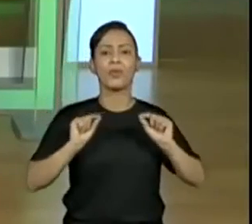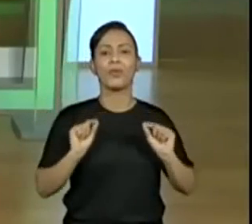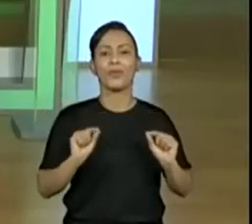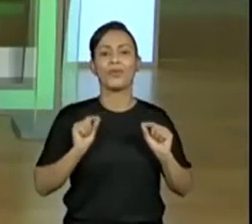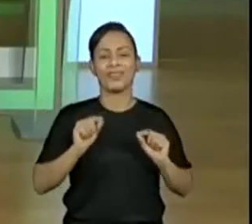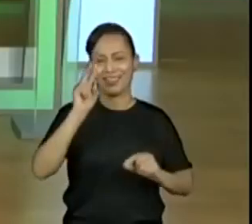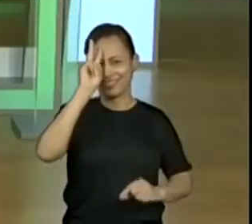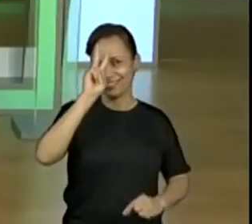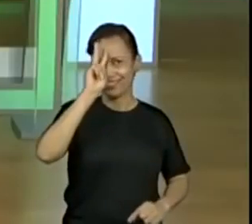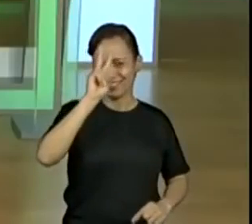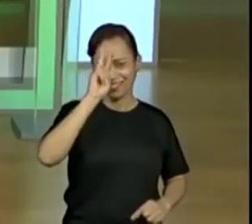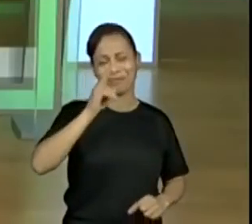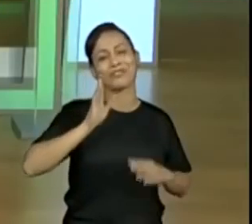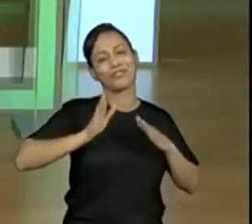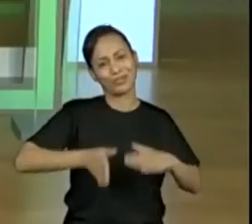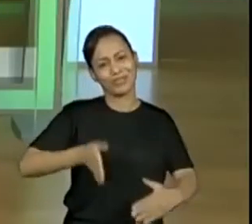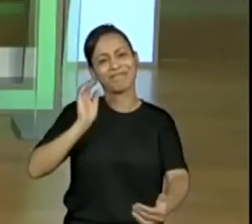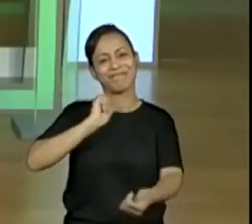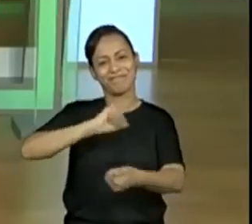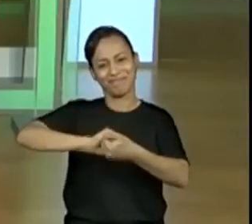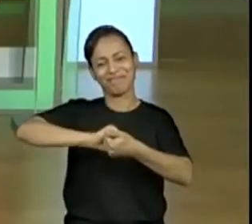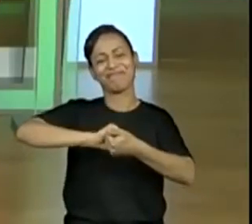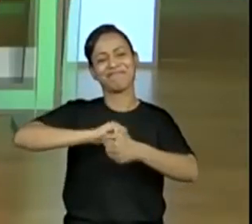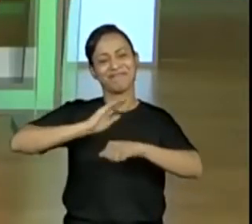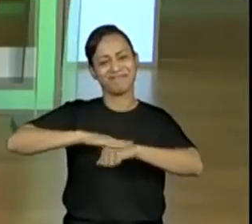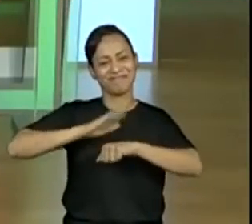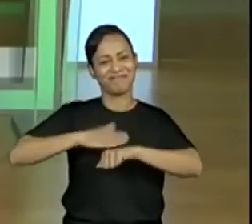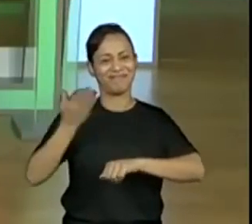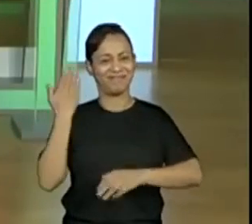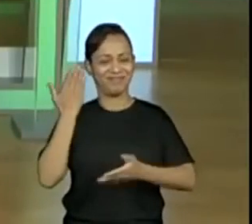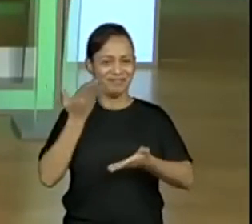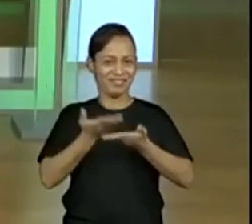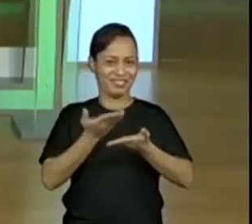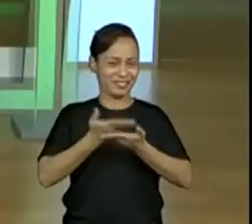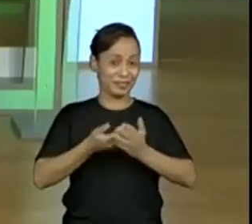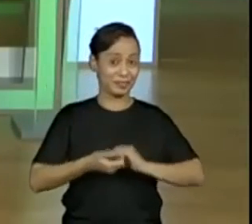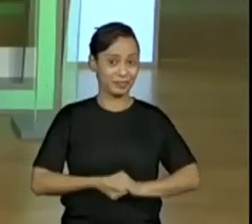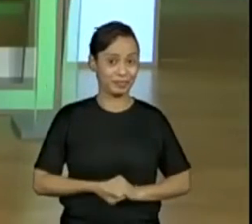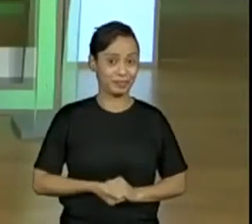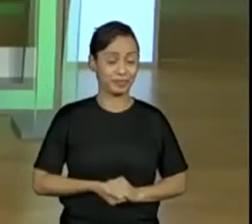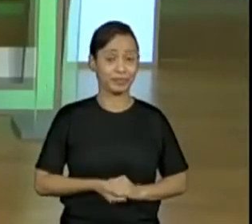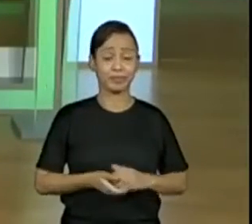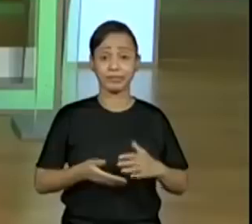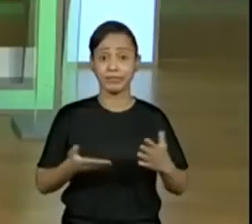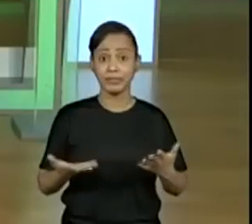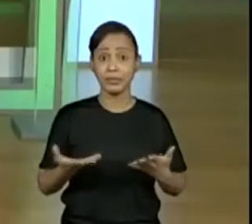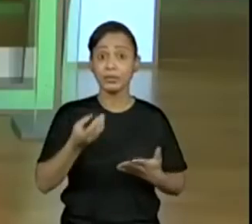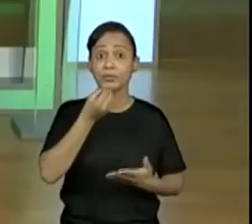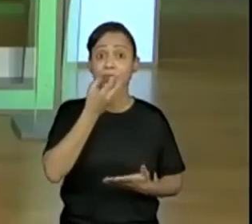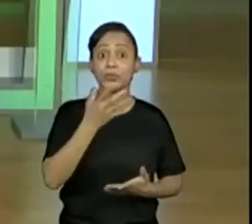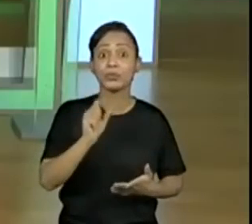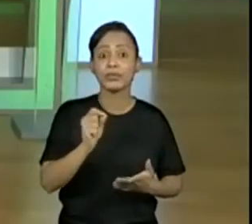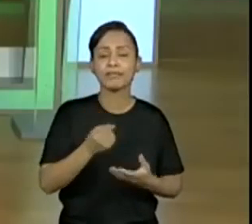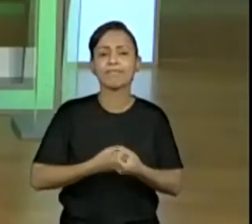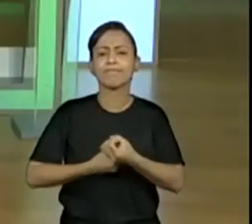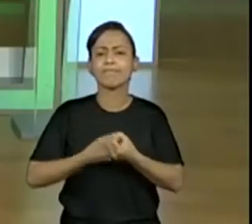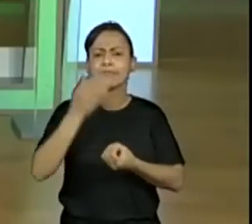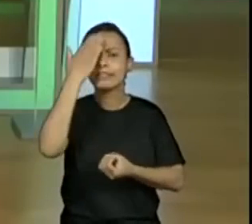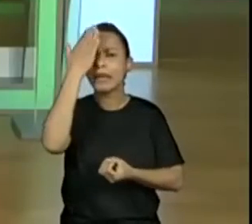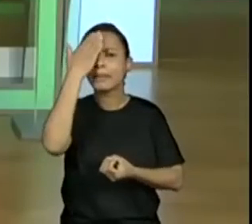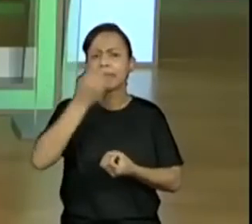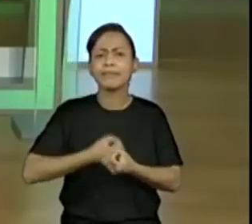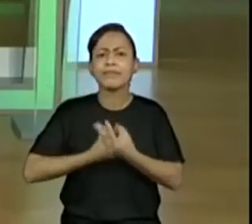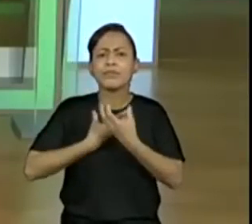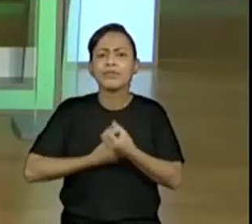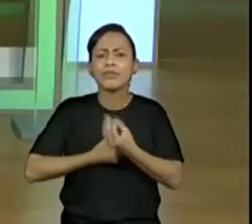dessa daí. Olha que bacana quando a gente sabe como funciona. E isso faz que a gente perceba o quê? Se informar. Eu preciso me informar do que está acontecendo